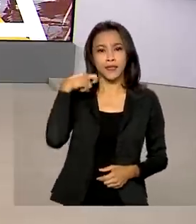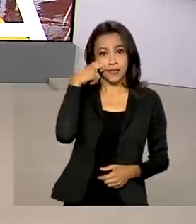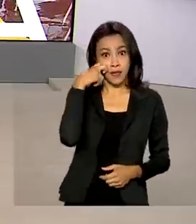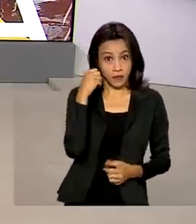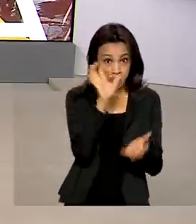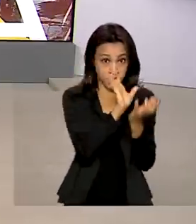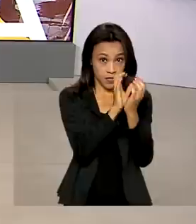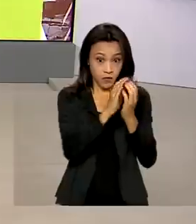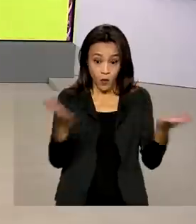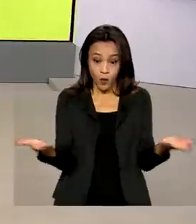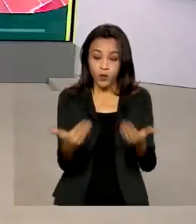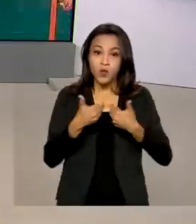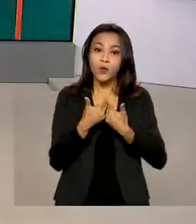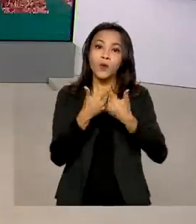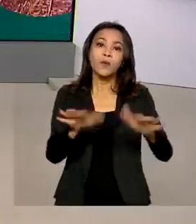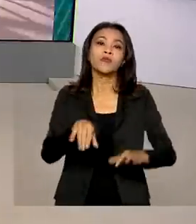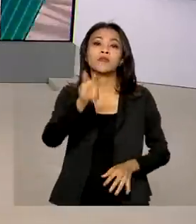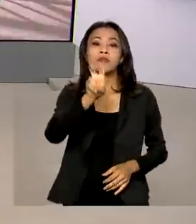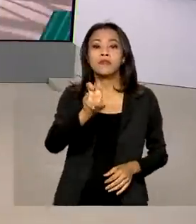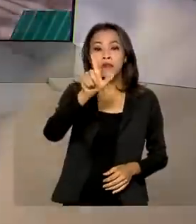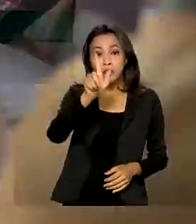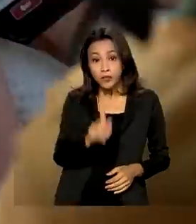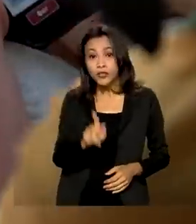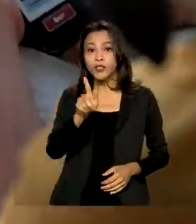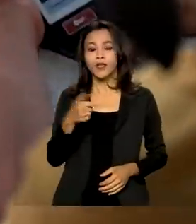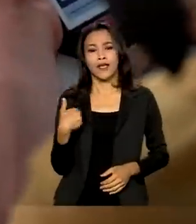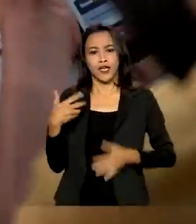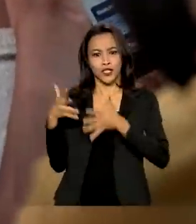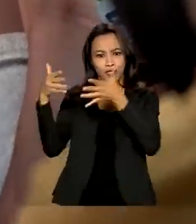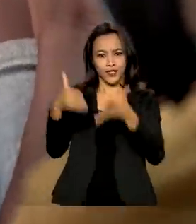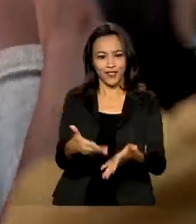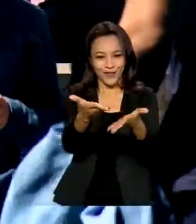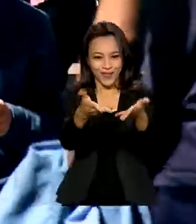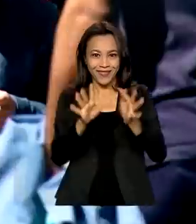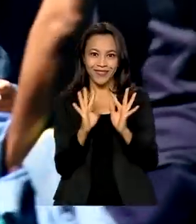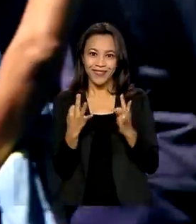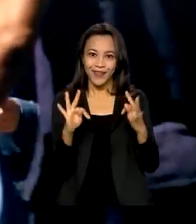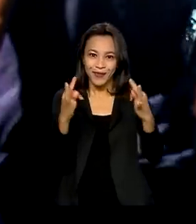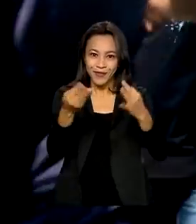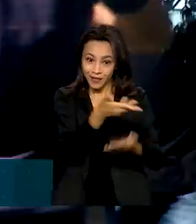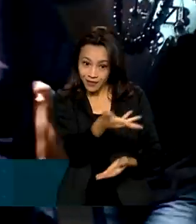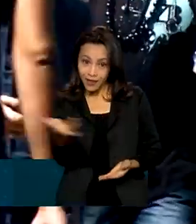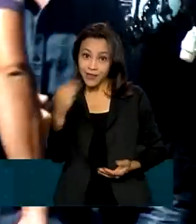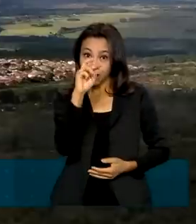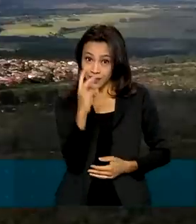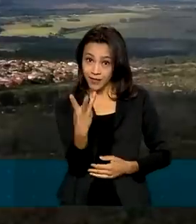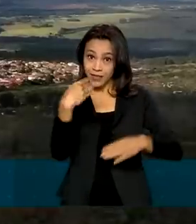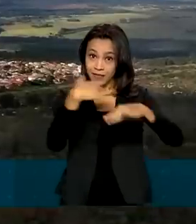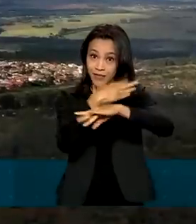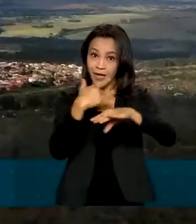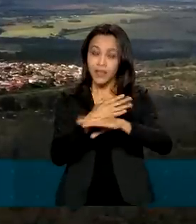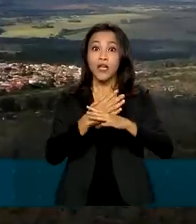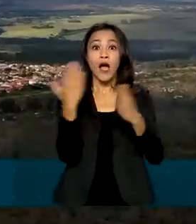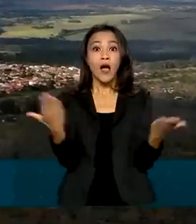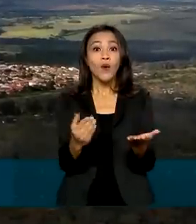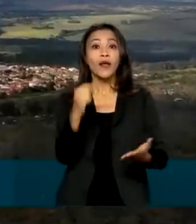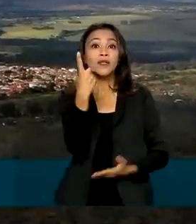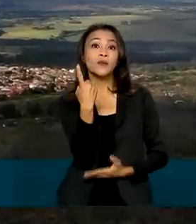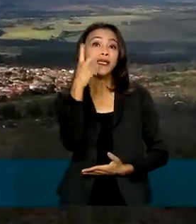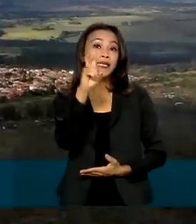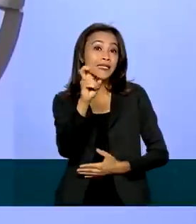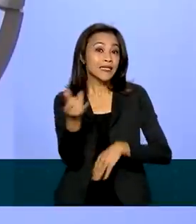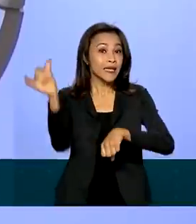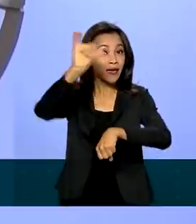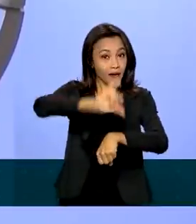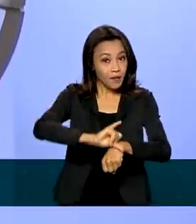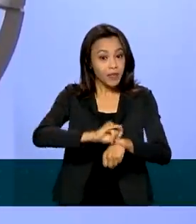Recife ativam hoje o 5G. Com a chegada da tecnologia nessas cidades, sobe para 15 o número de capitais com